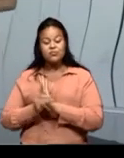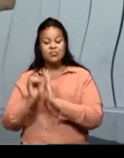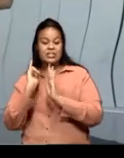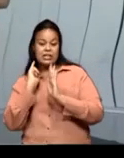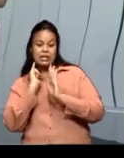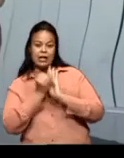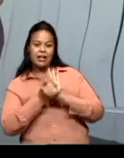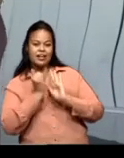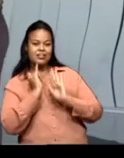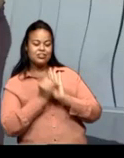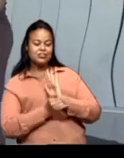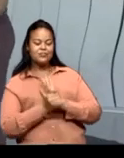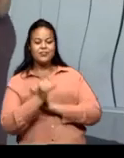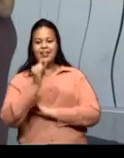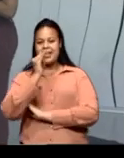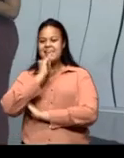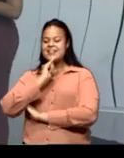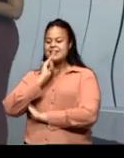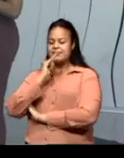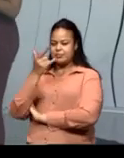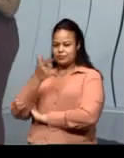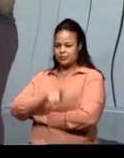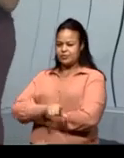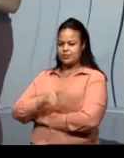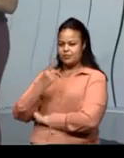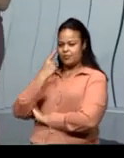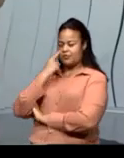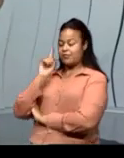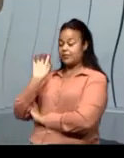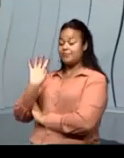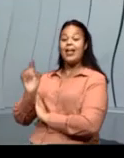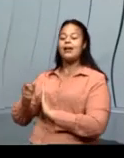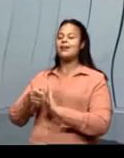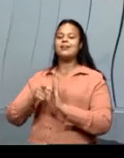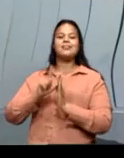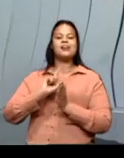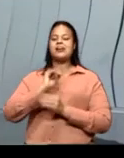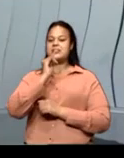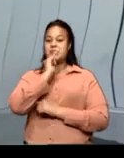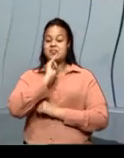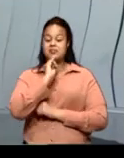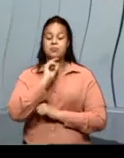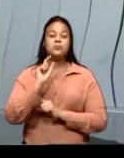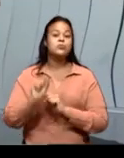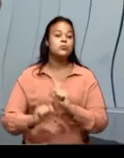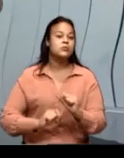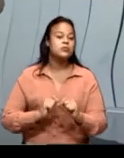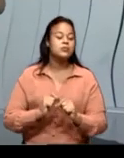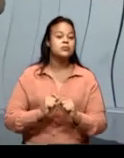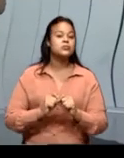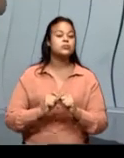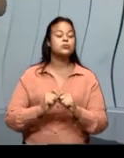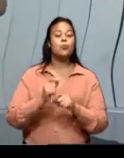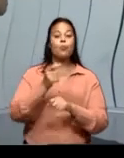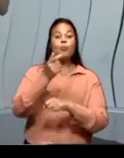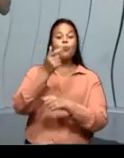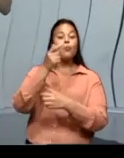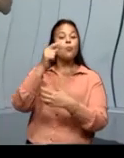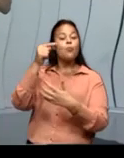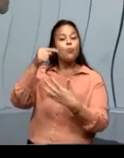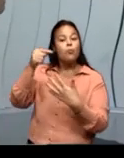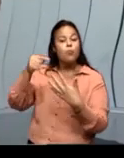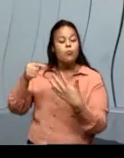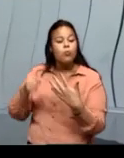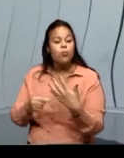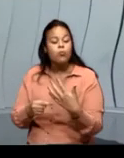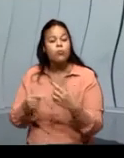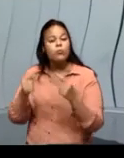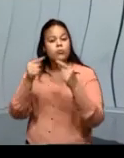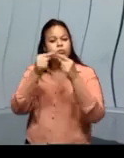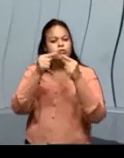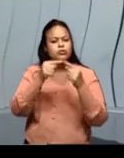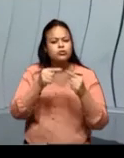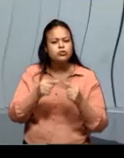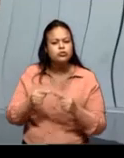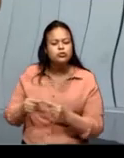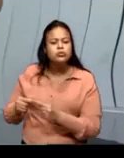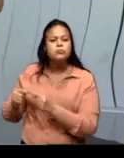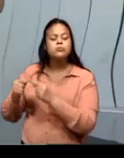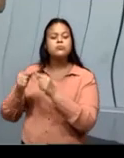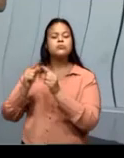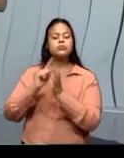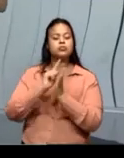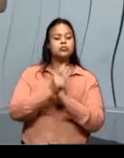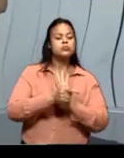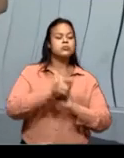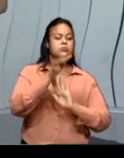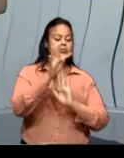Vamos para mais um exemplo? Ah, antes do exemplo, outros tipos de gêneros